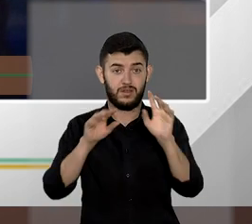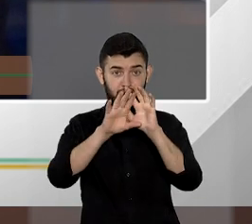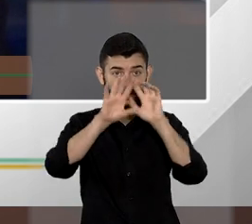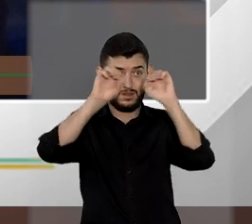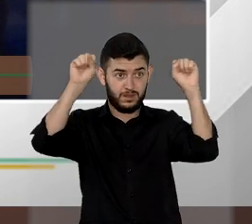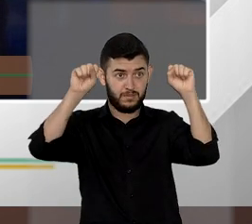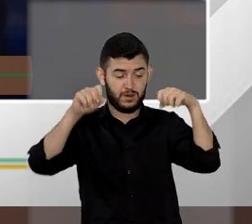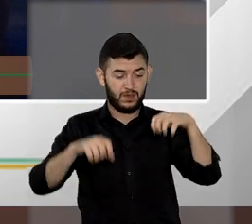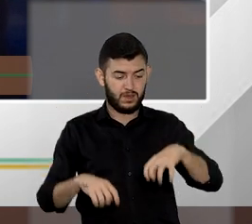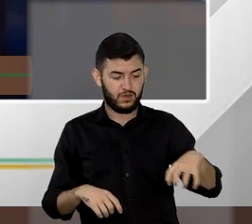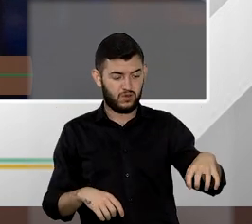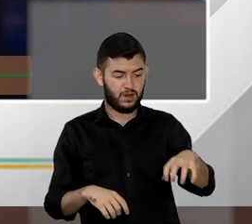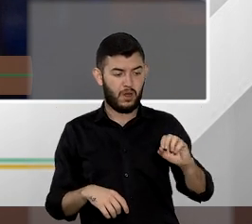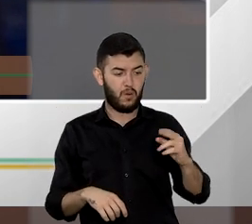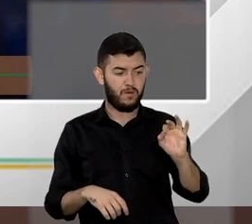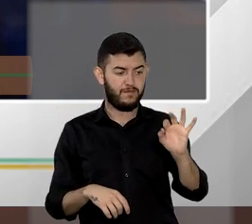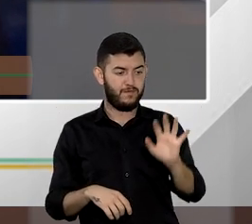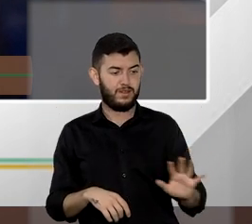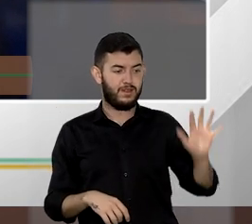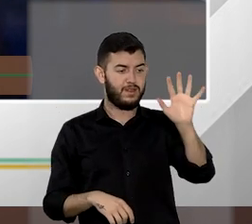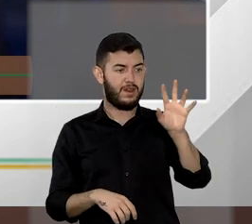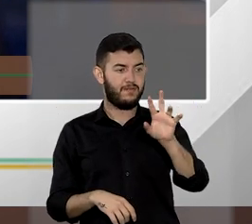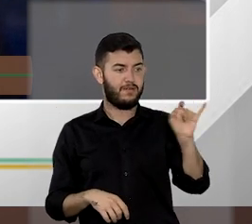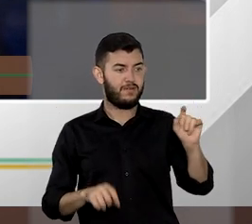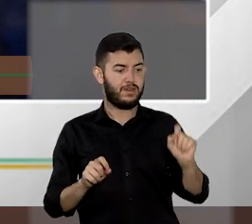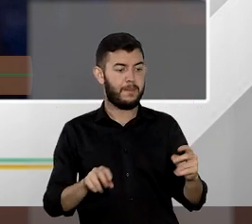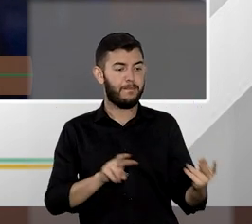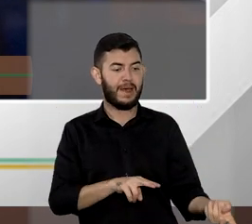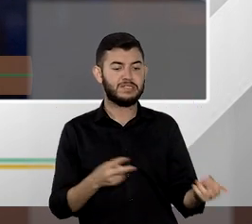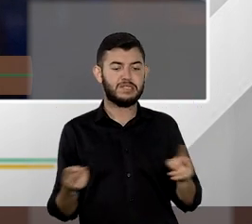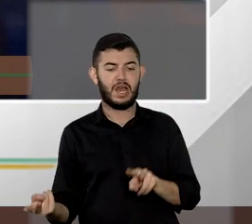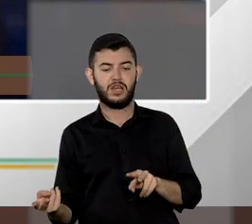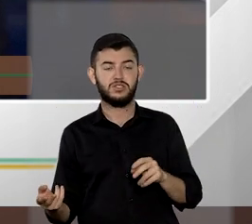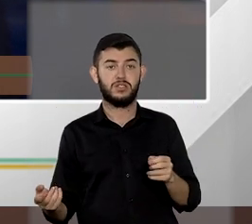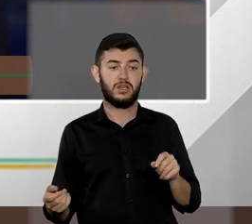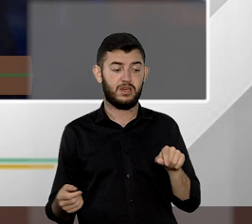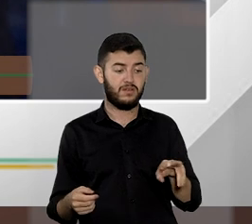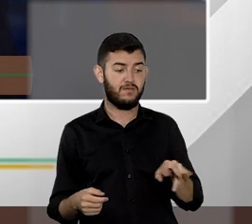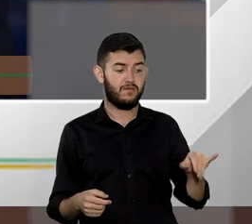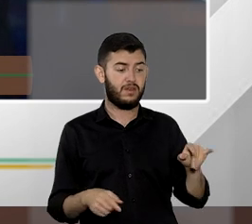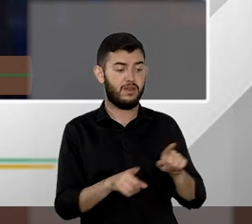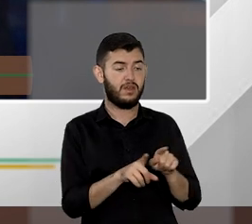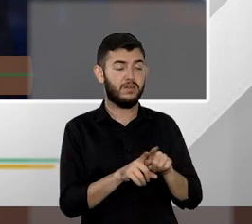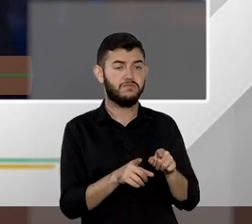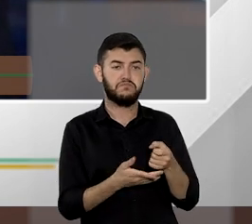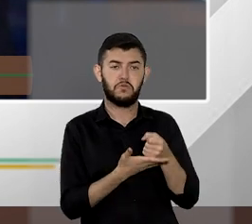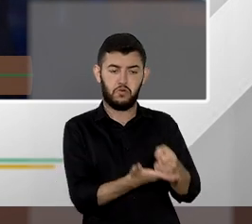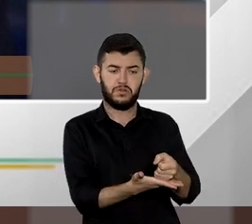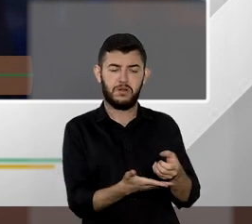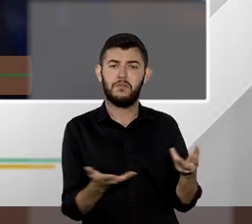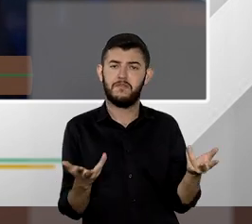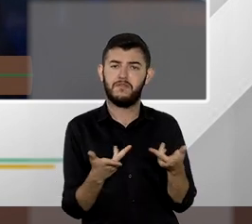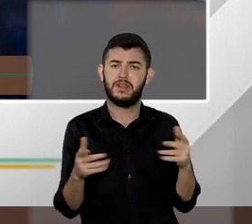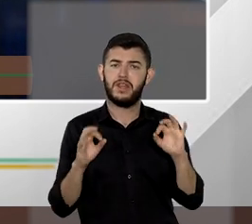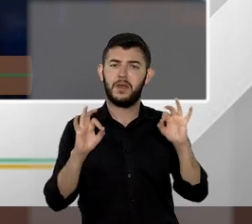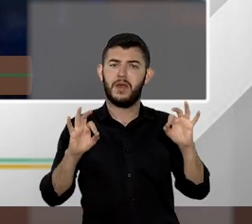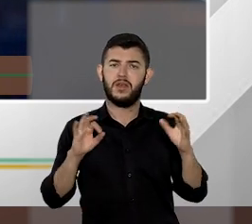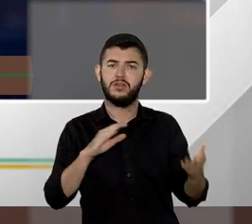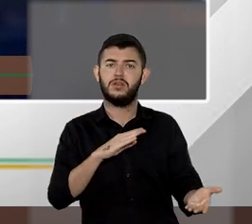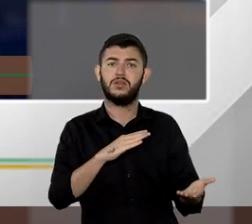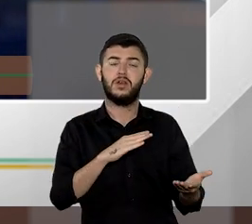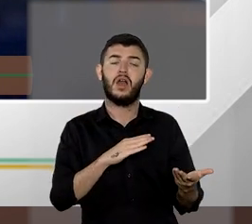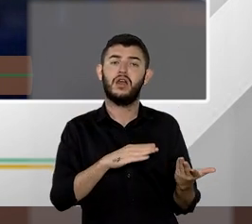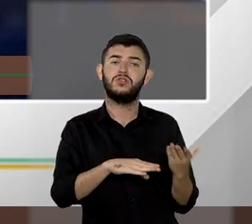passagem eles passarão a ser a contribuir efetivamente e isso é fantástico para a